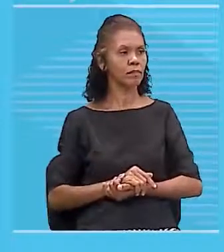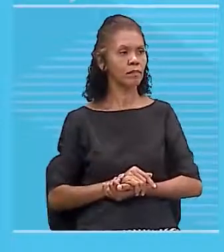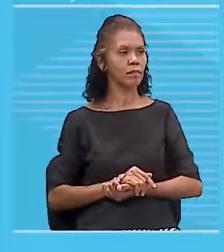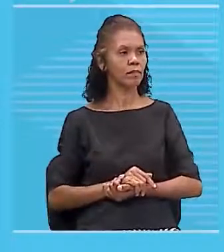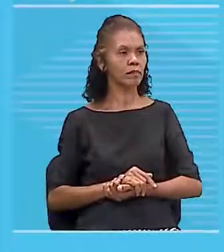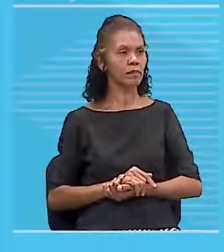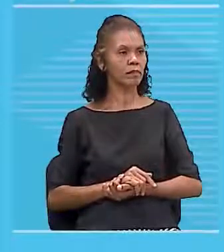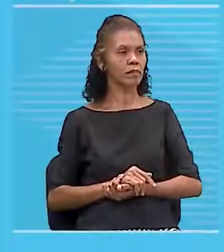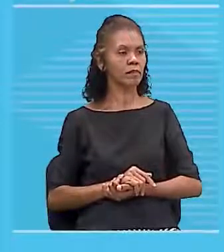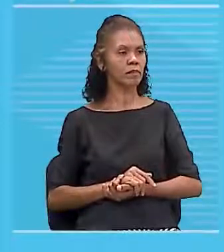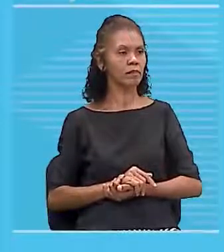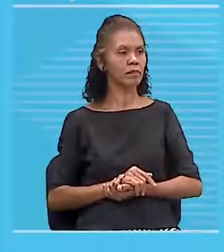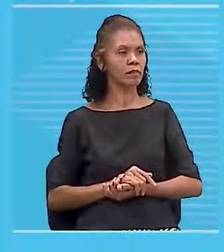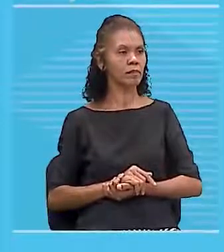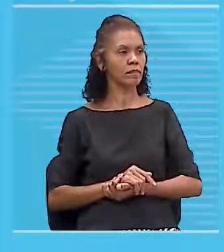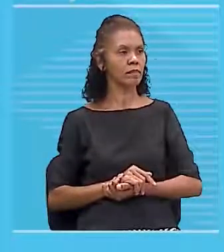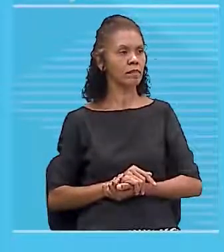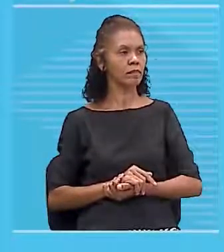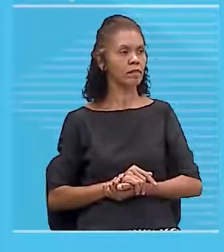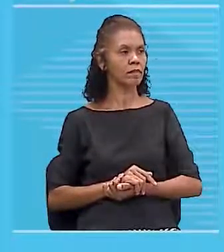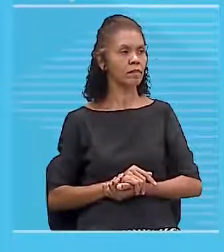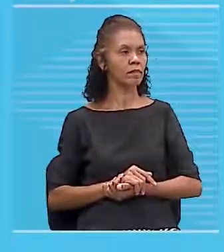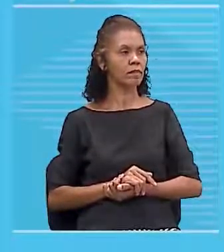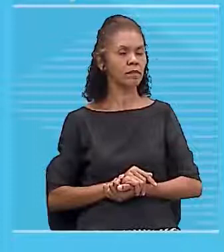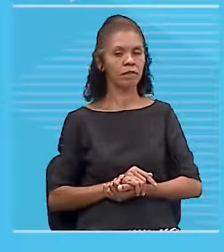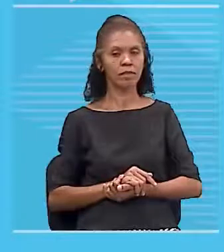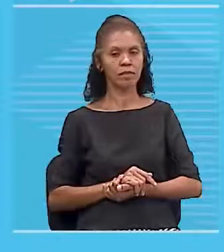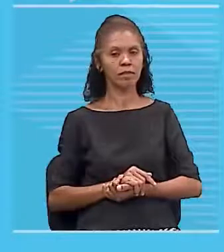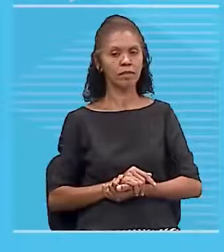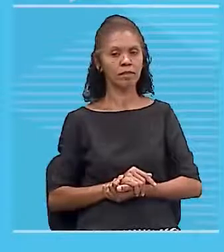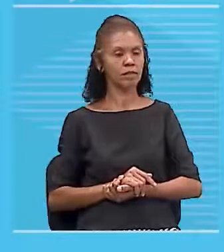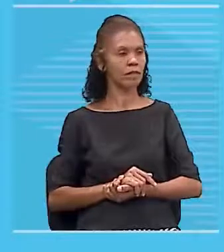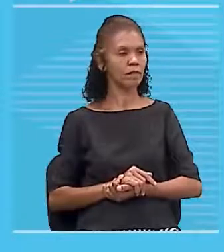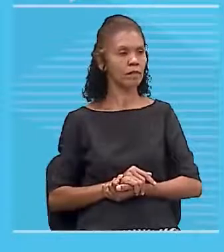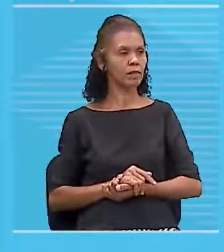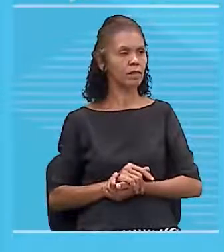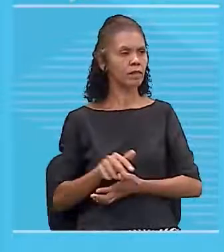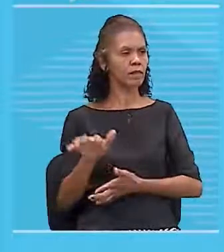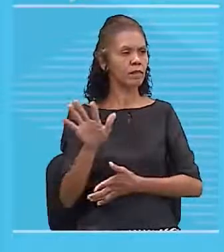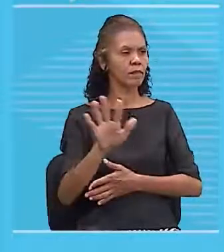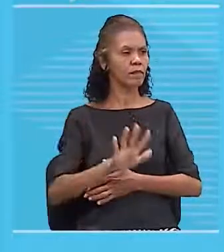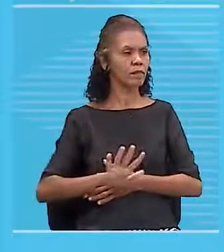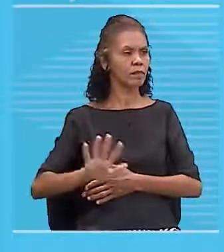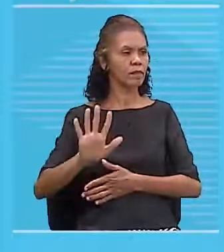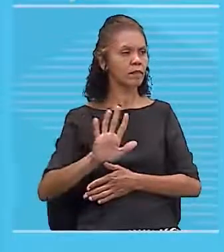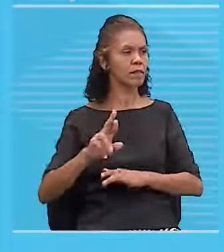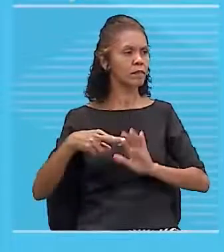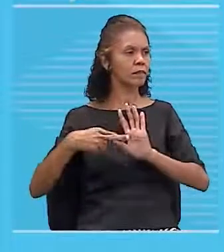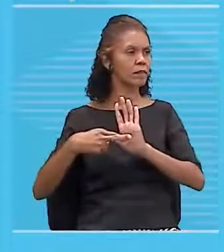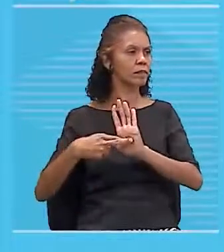O campo está sendo representado por aqui.